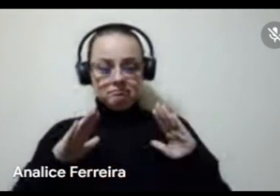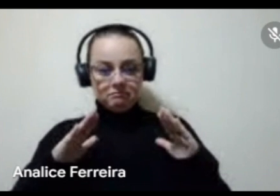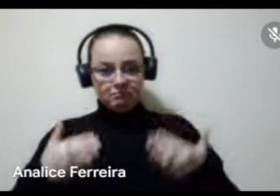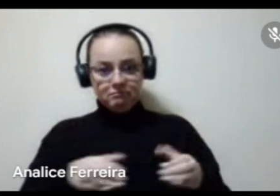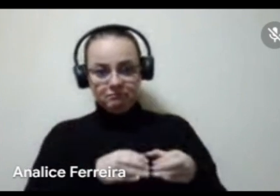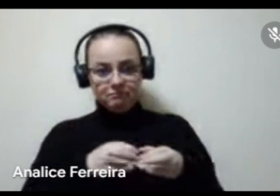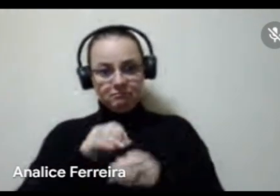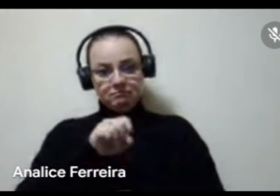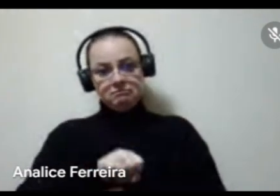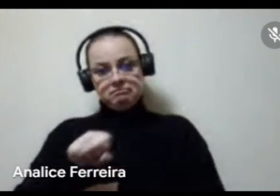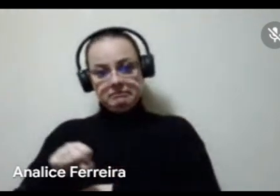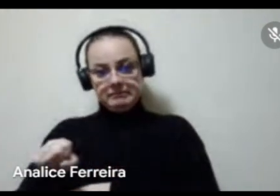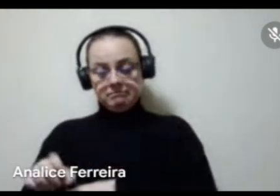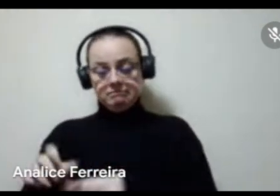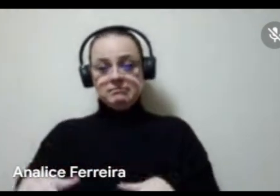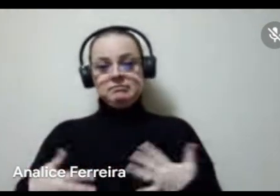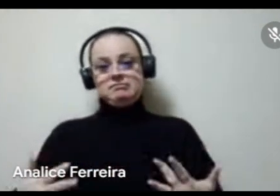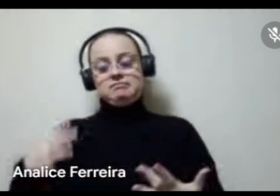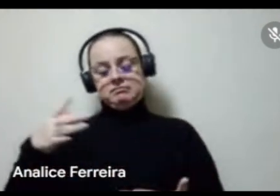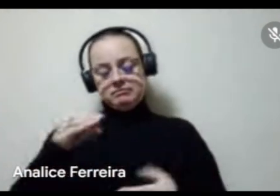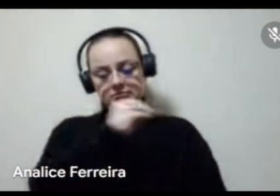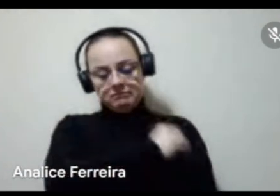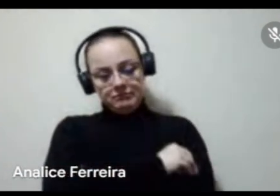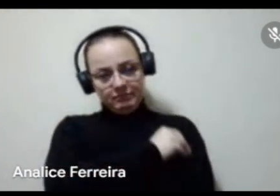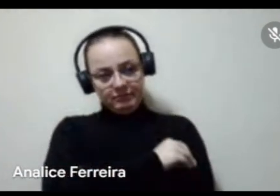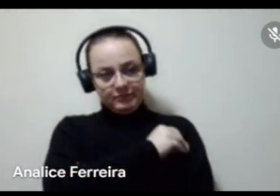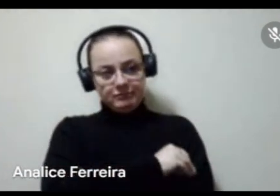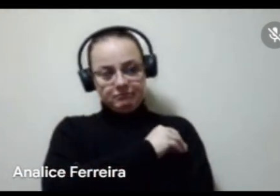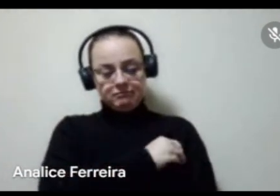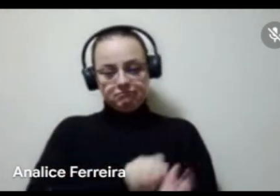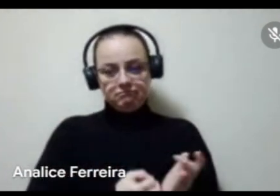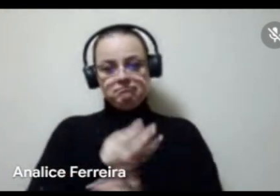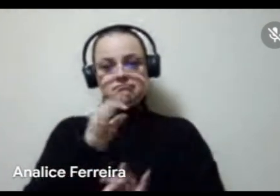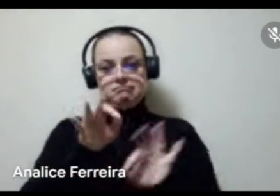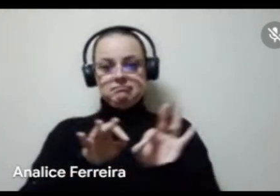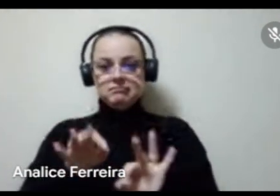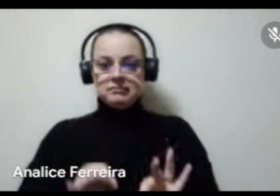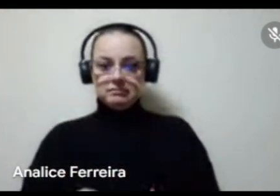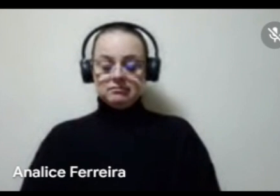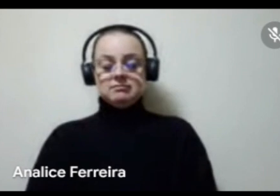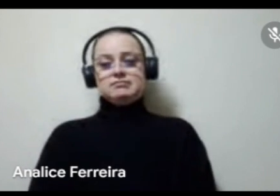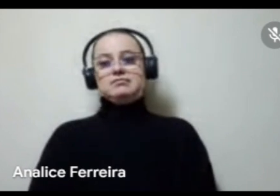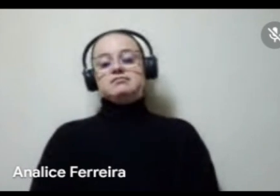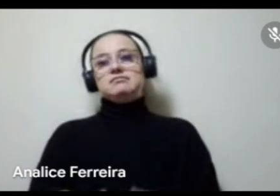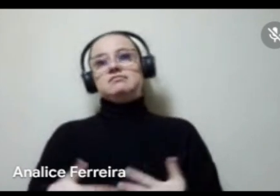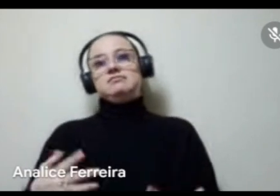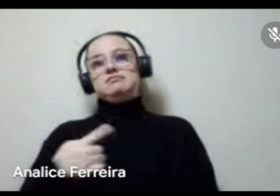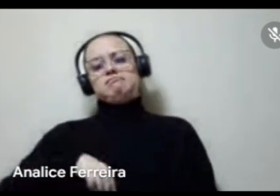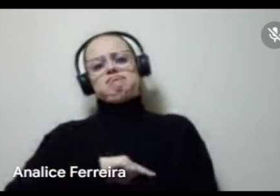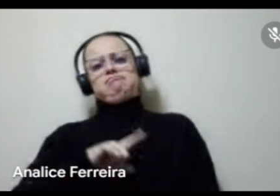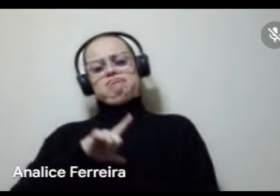afirmativos, então, assim, oficinas de elaboração de projetos, então, a gente teve, sim,